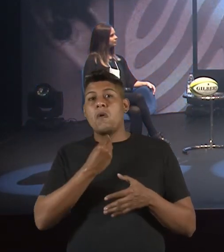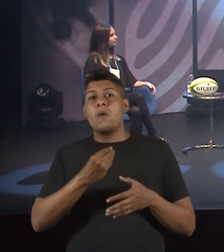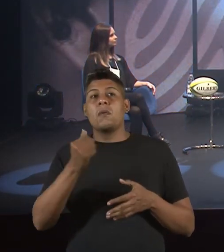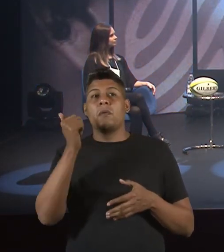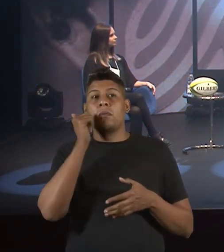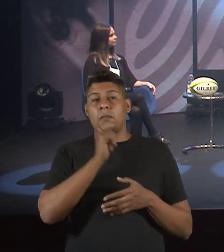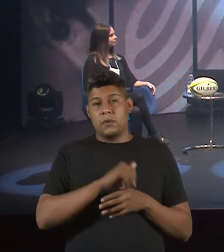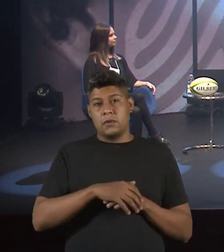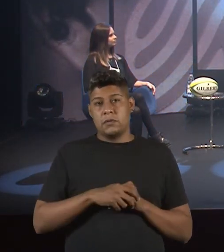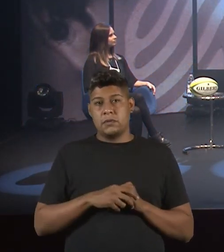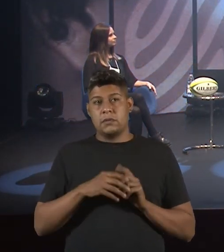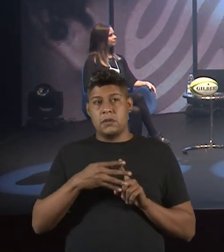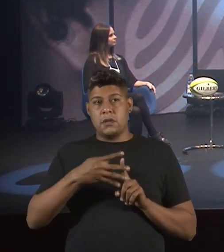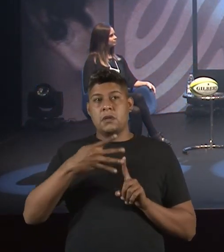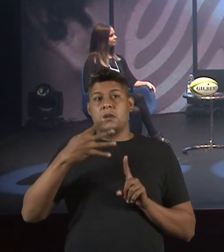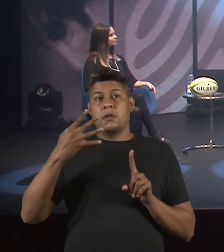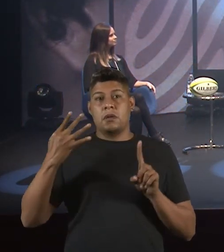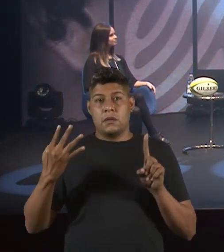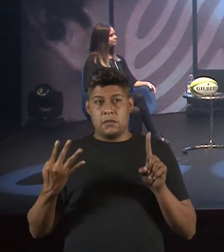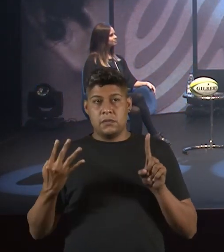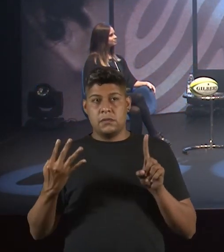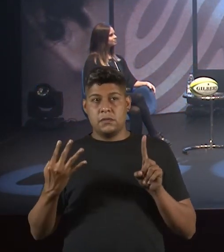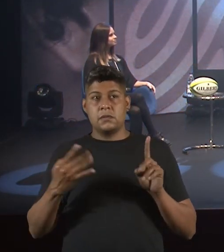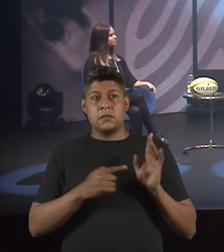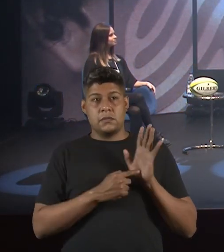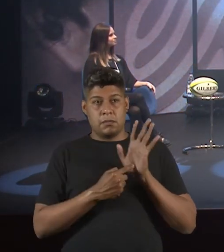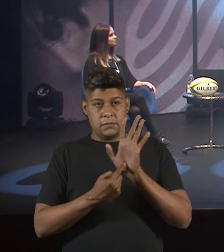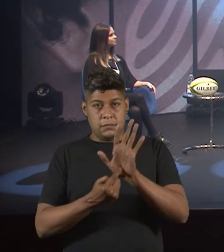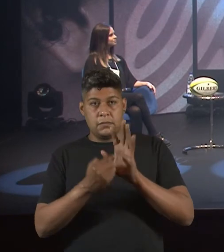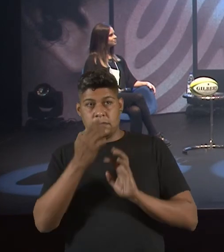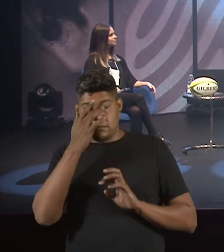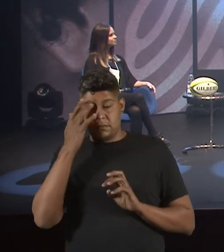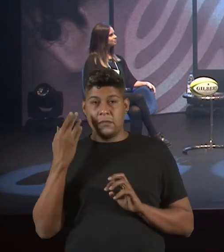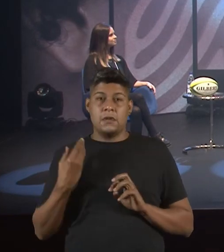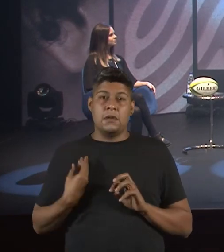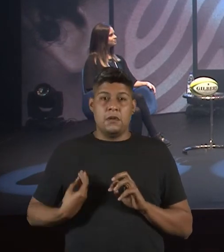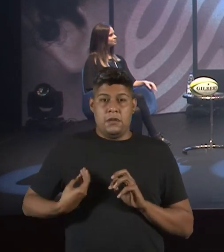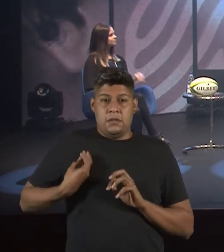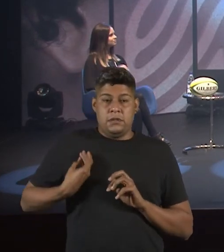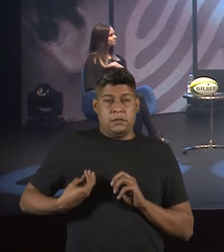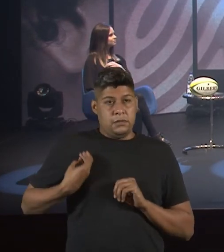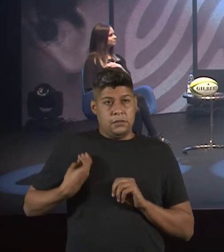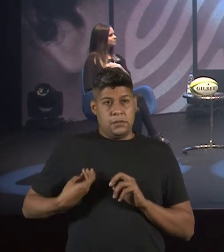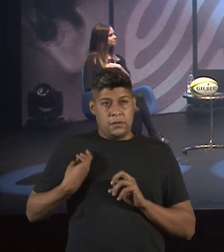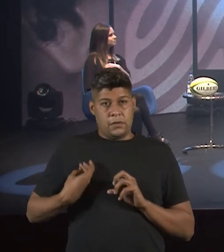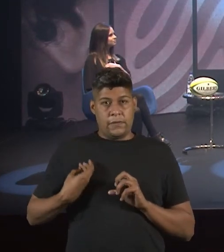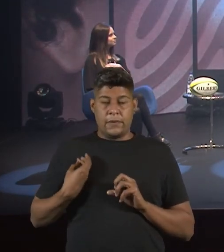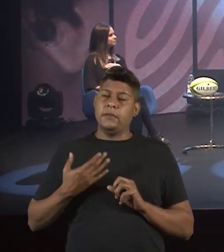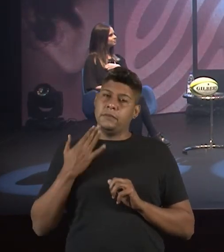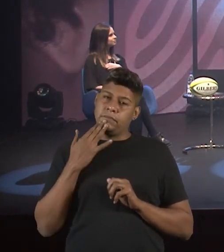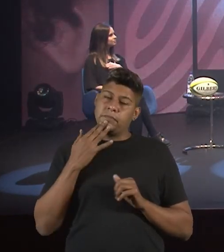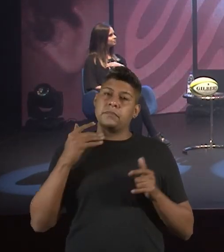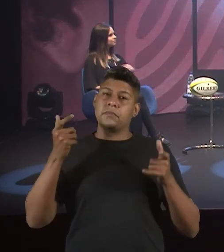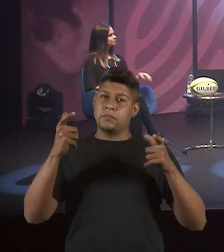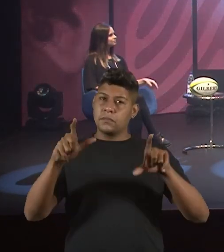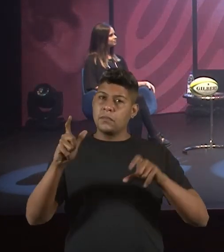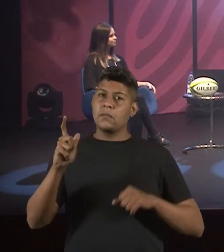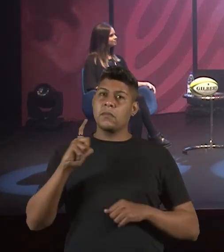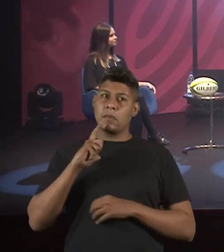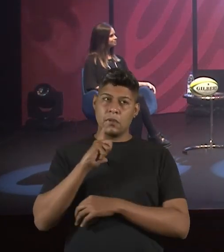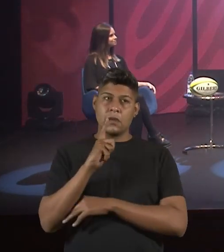mulheres, LGBTQIA+, para mostrar que essas pessoas existem e que elas ocupam posições,